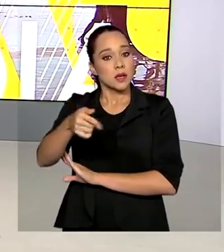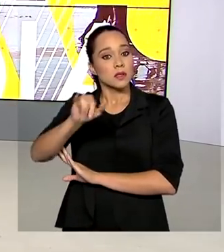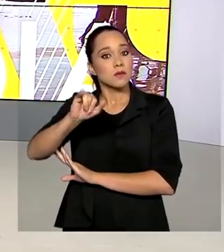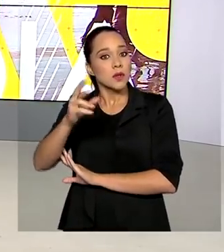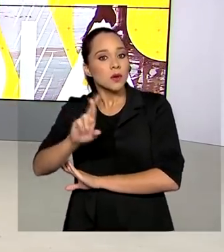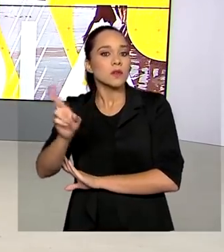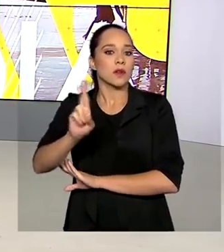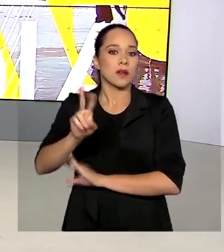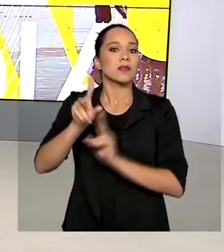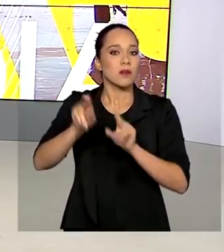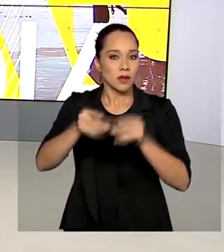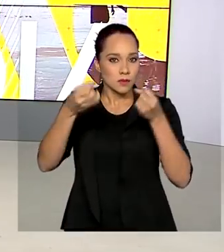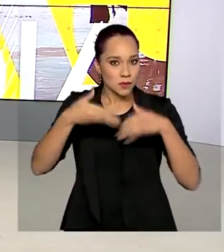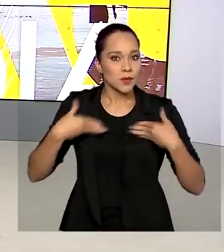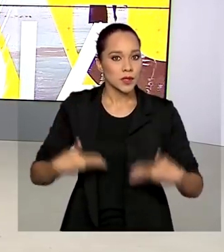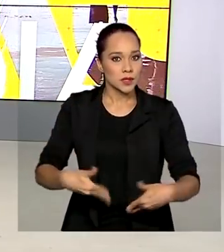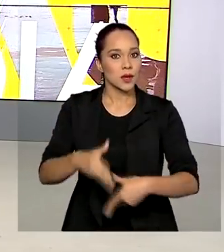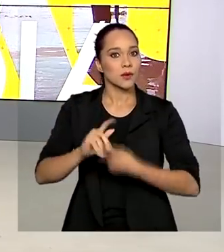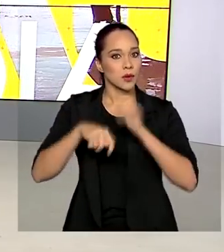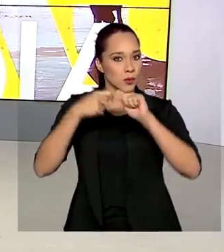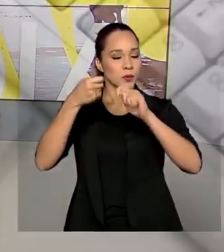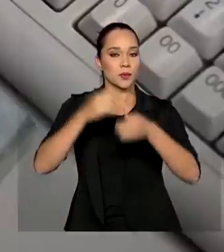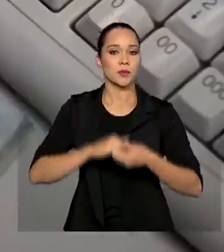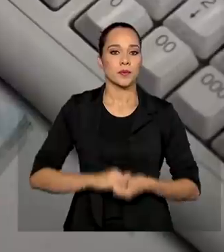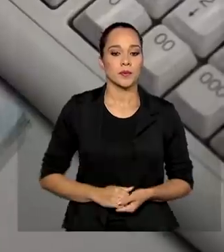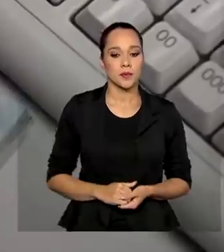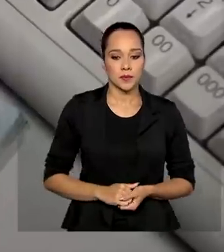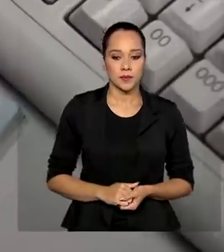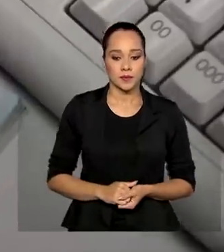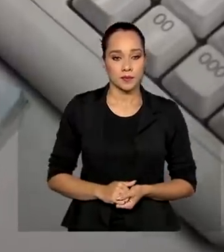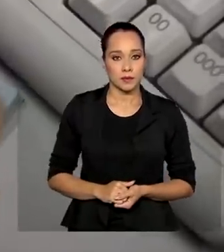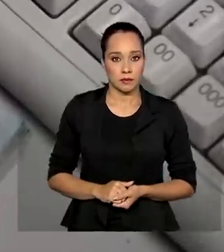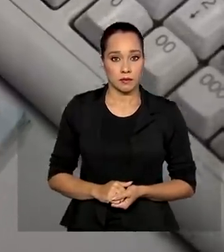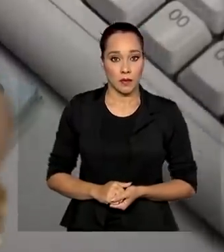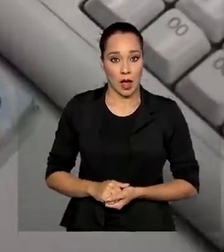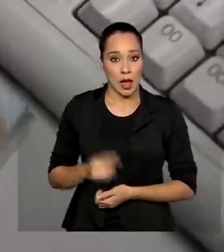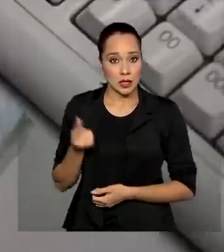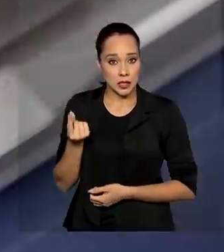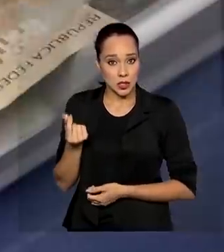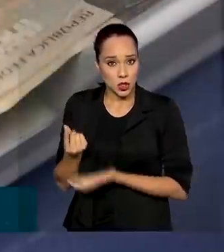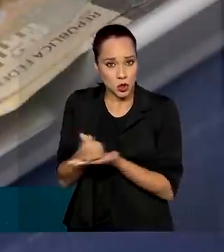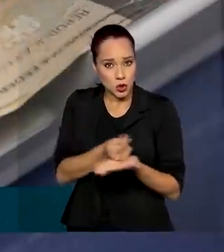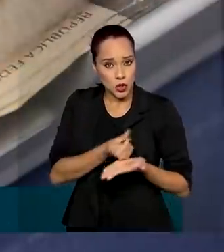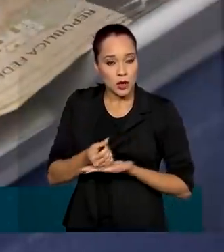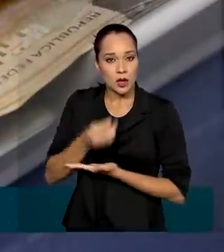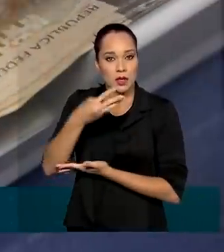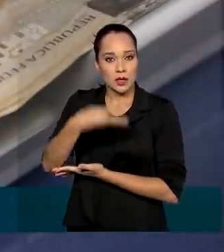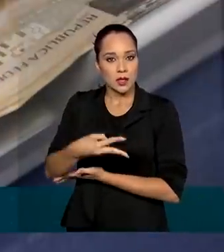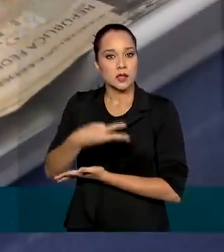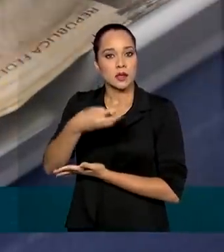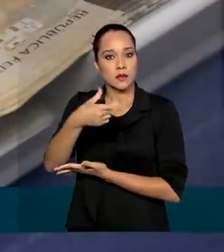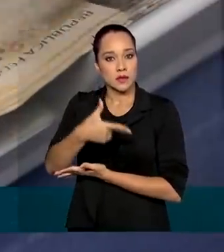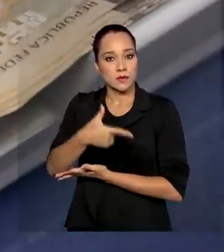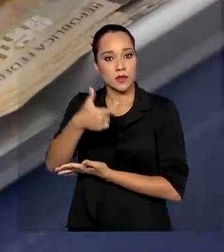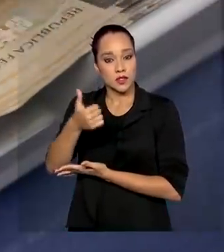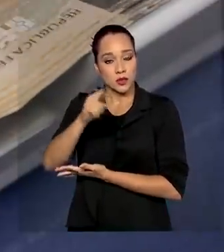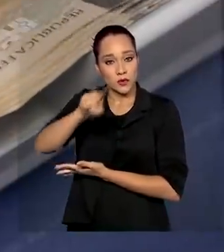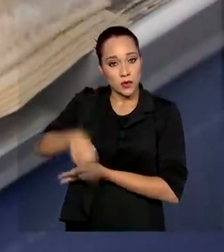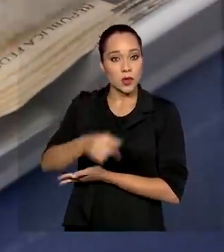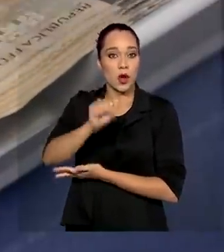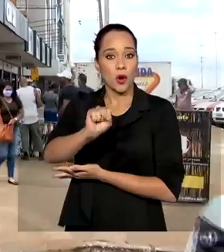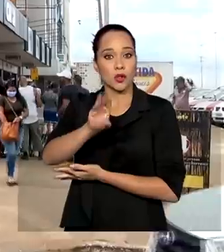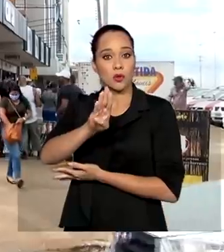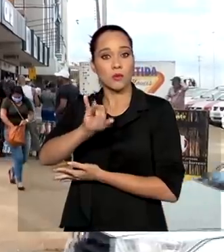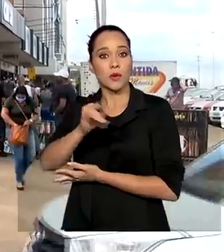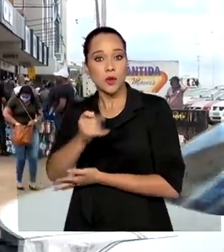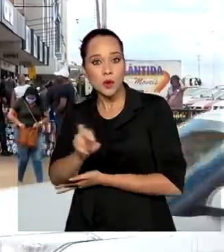reais, de acordo com o Ministério da Economia. A maior parte desses recursos, 321,8 bilhões